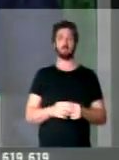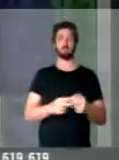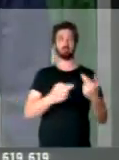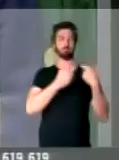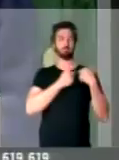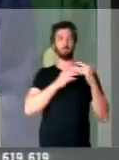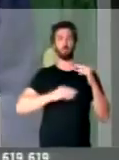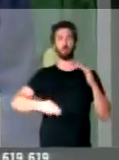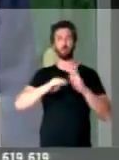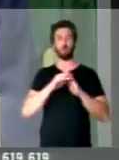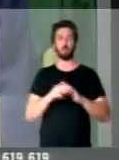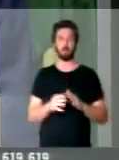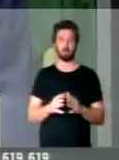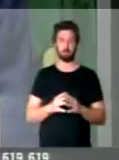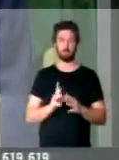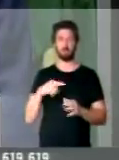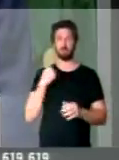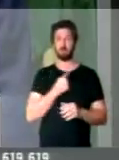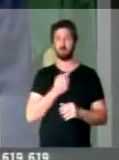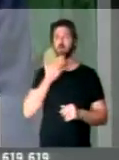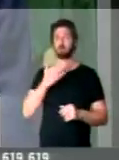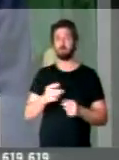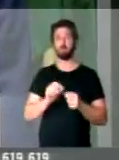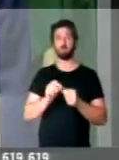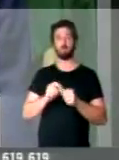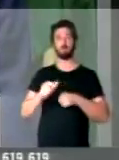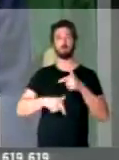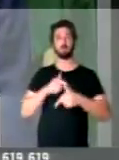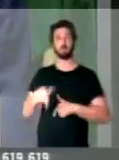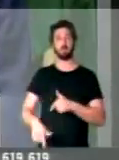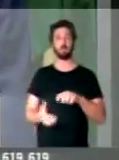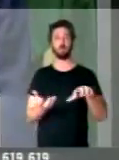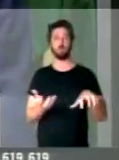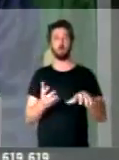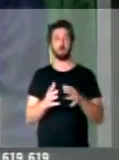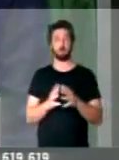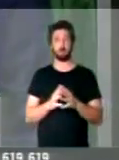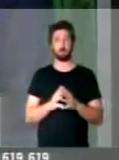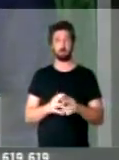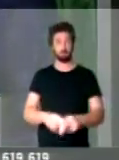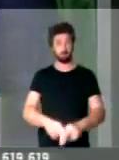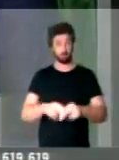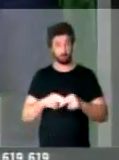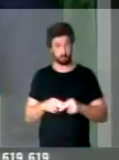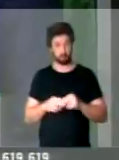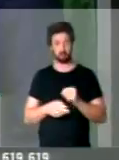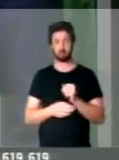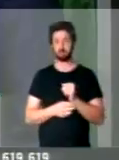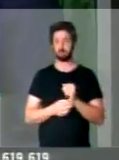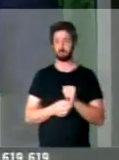a responsabilidade por nós que fazemos o parlamento brasileiro. Portanto,